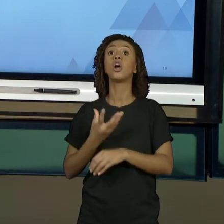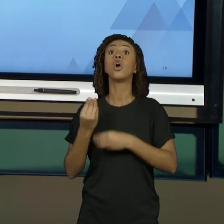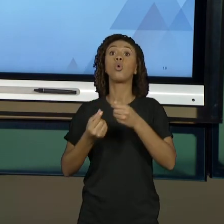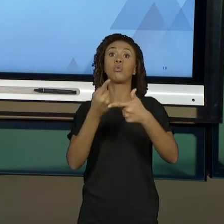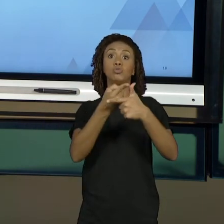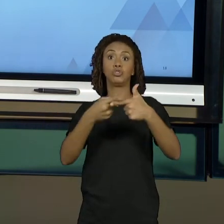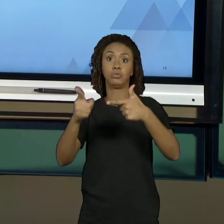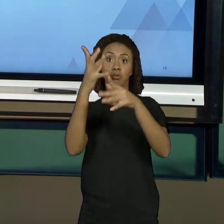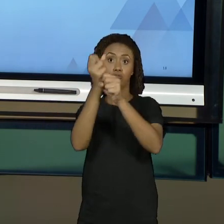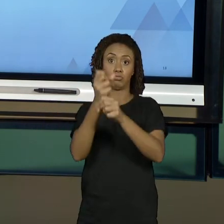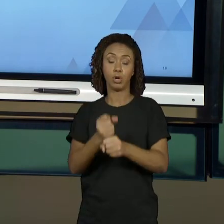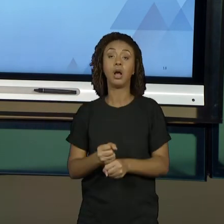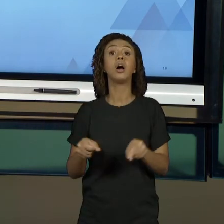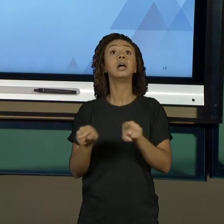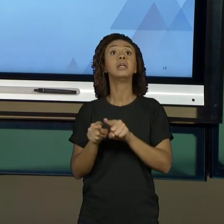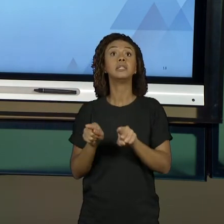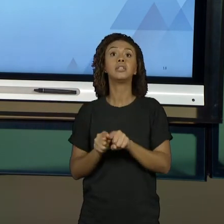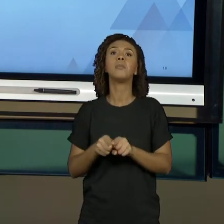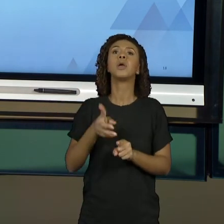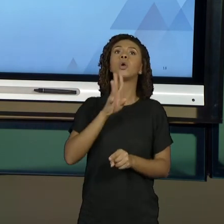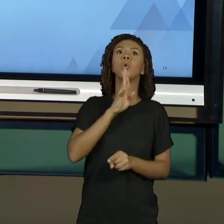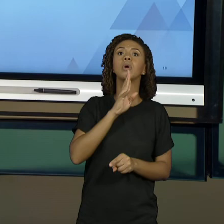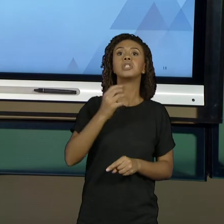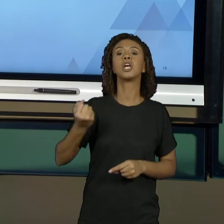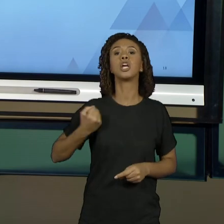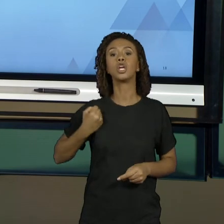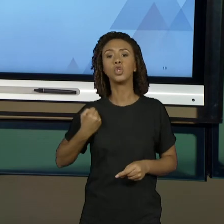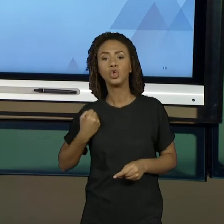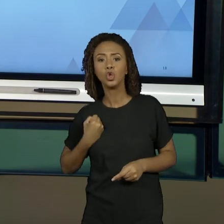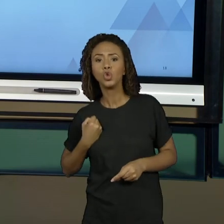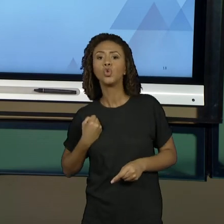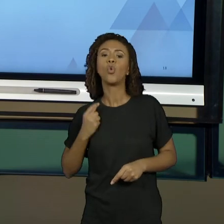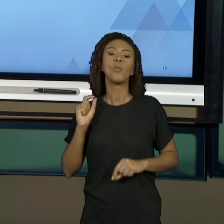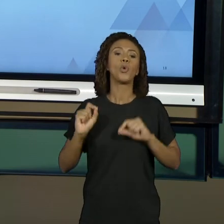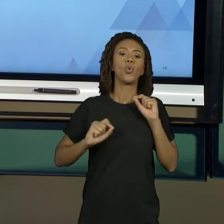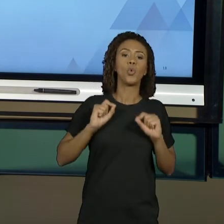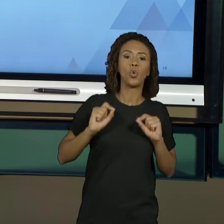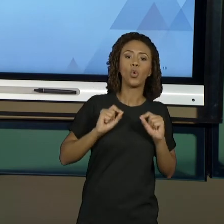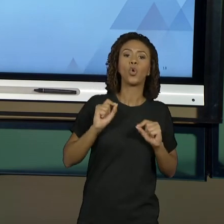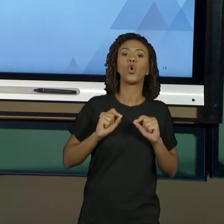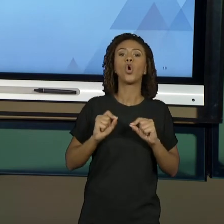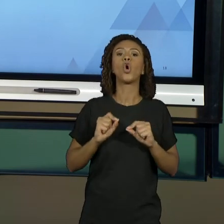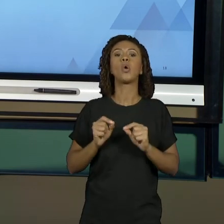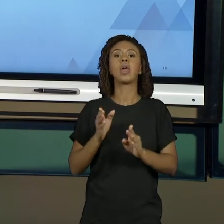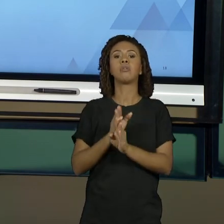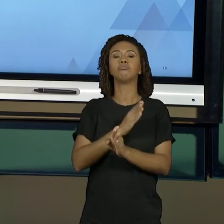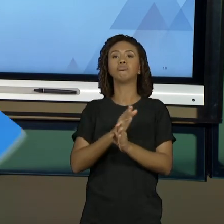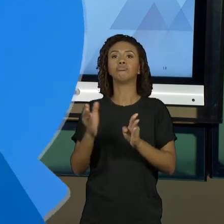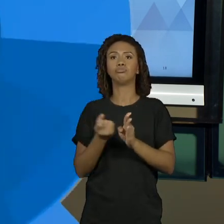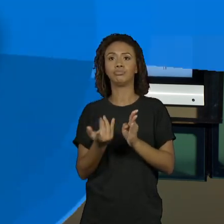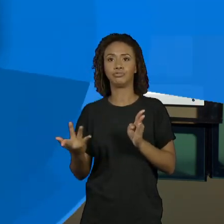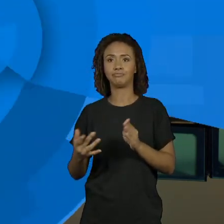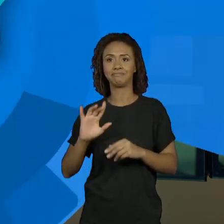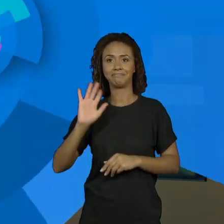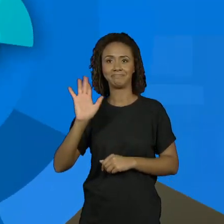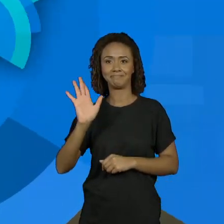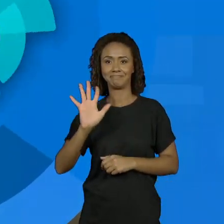divisão e também conhecer os números inteiros ou seja os números negativos ok? Até a próxima